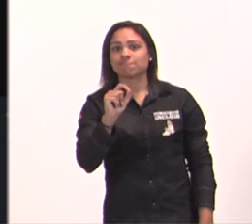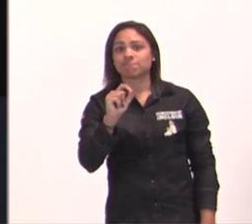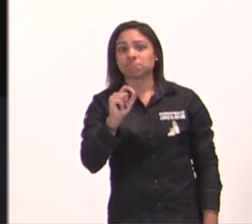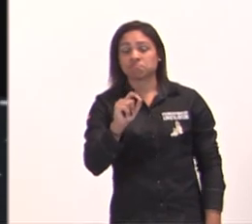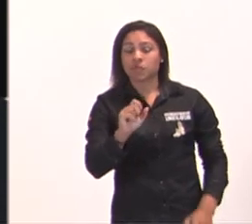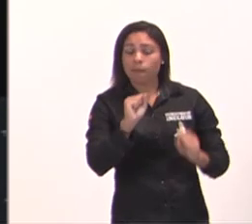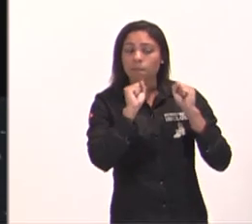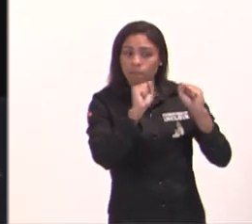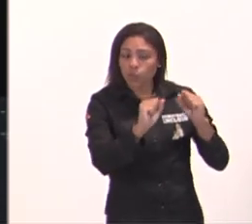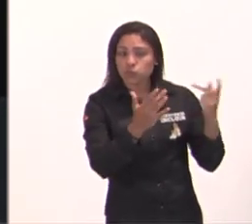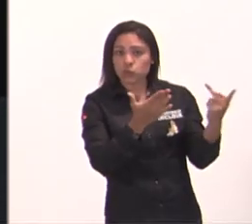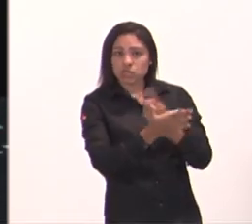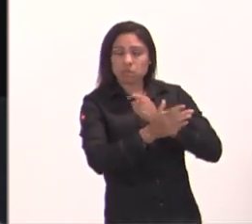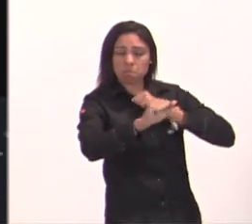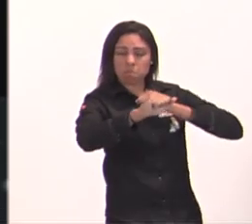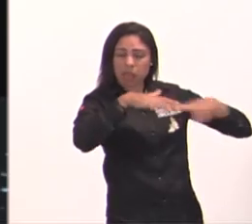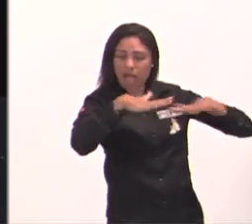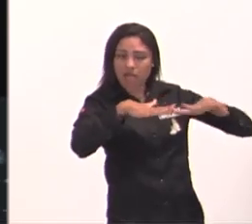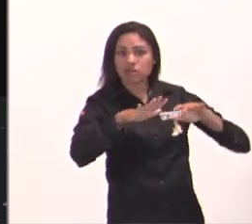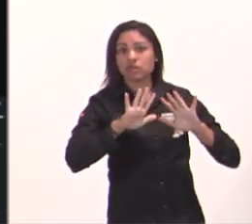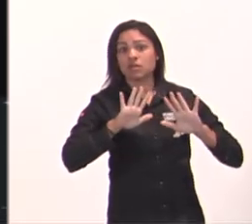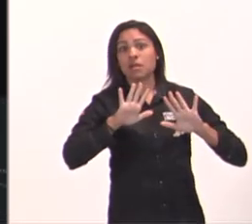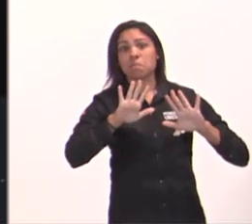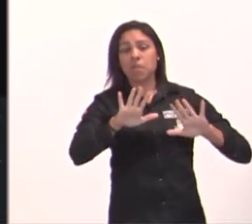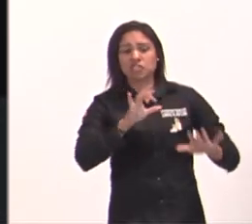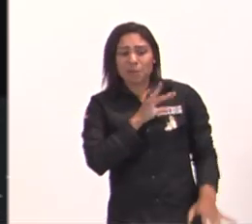ainda que tudo isso aconteça, nós não vamos temer não,